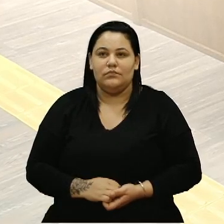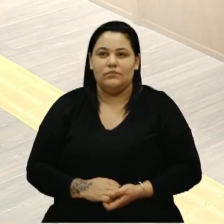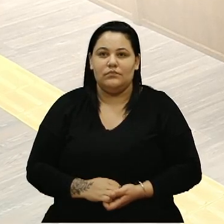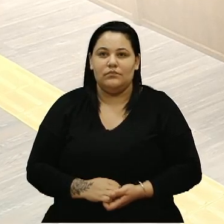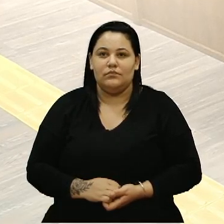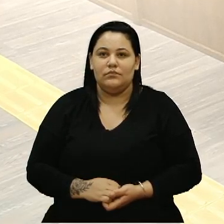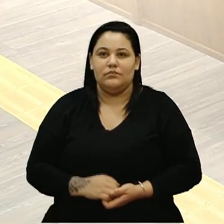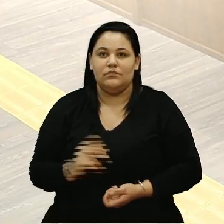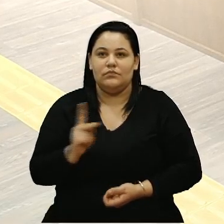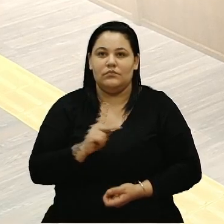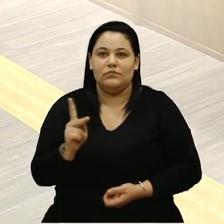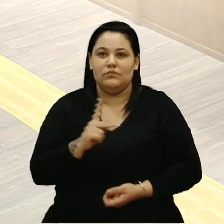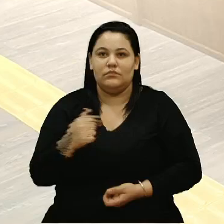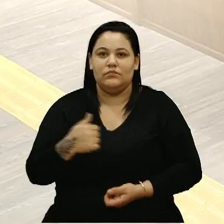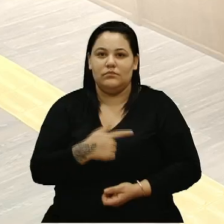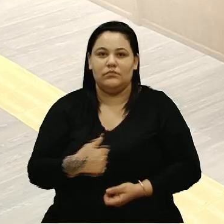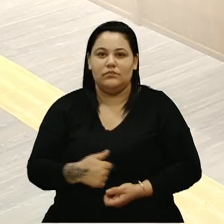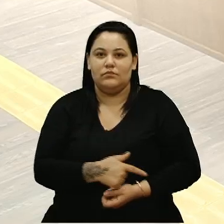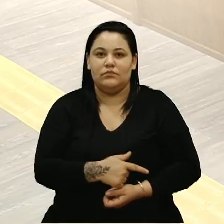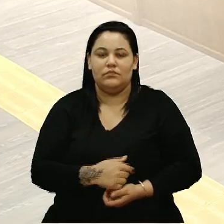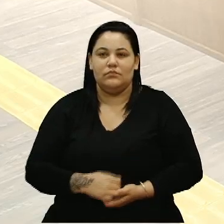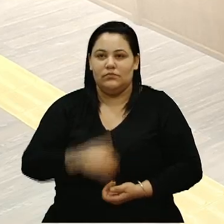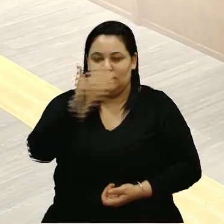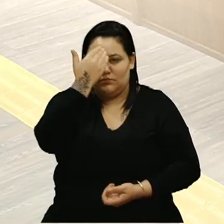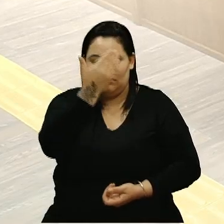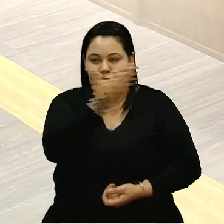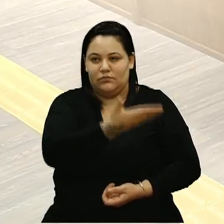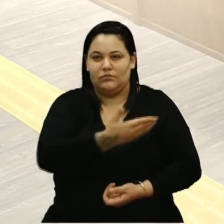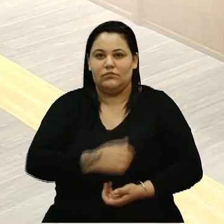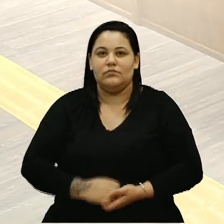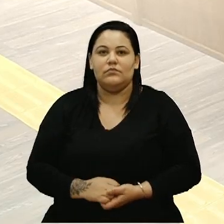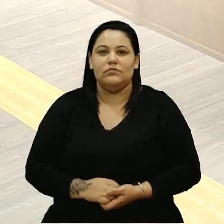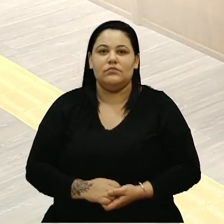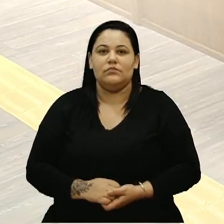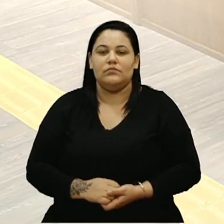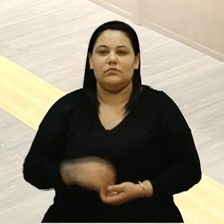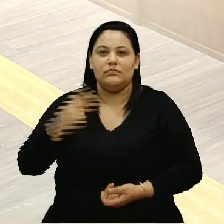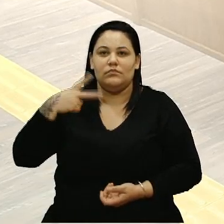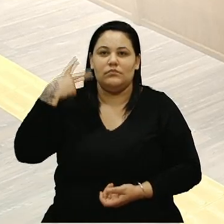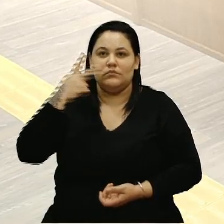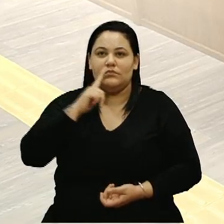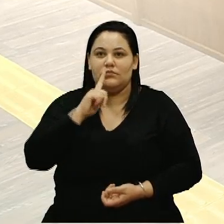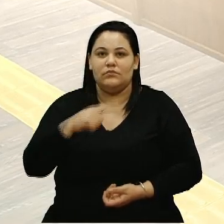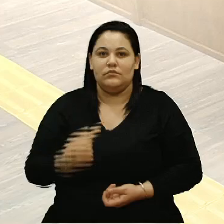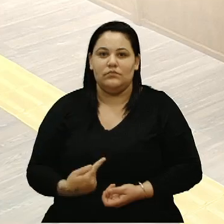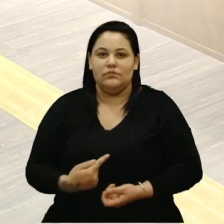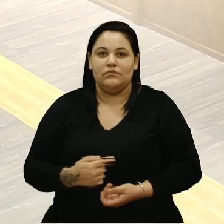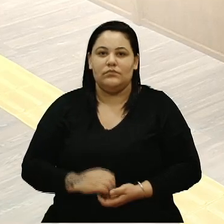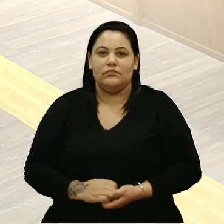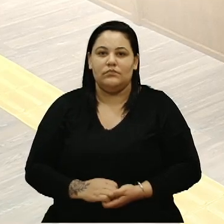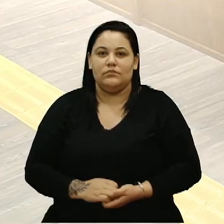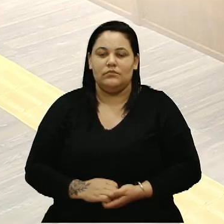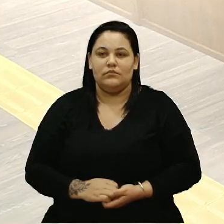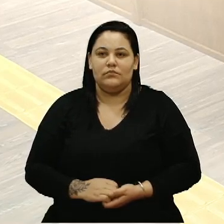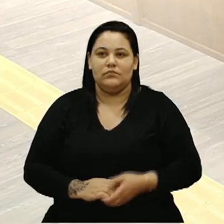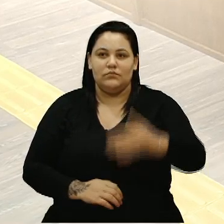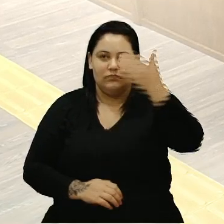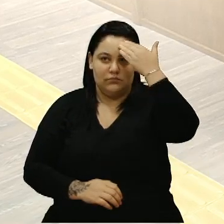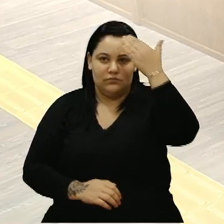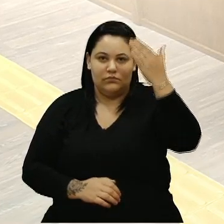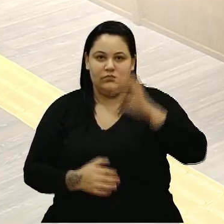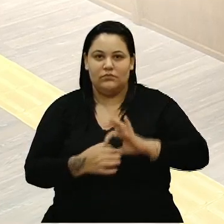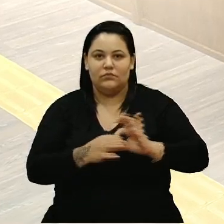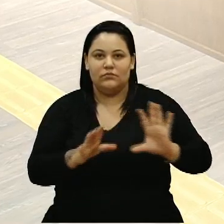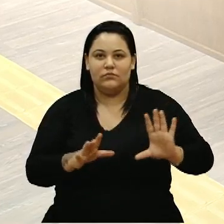Professor Zanquin, agradece e abre mão. Vereadora Gladys Frizzo, agradece e abre